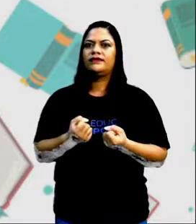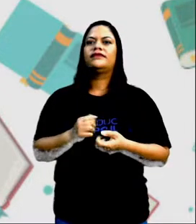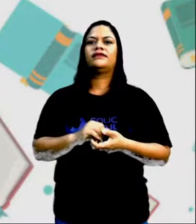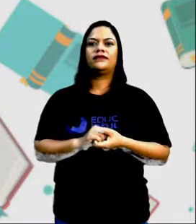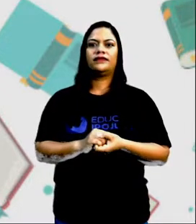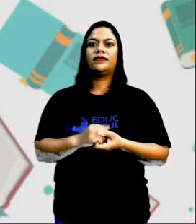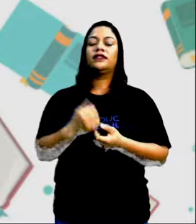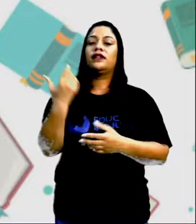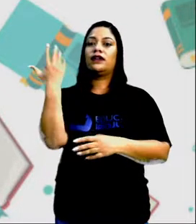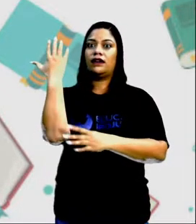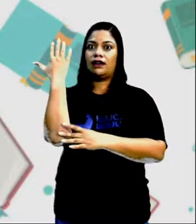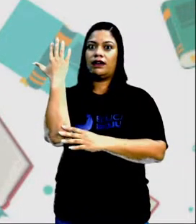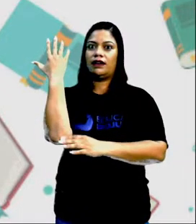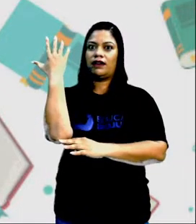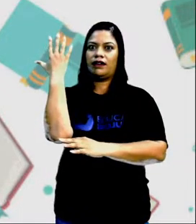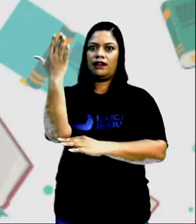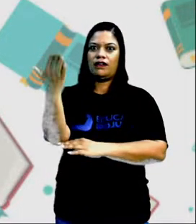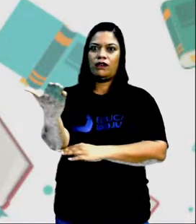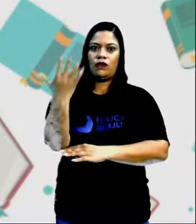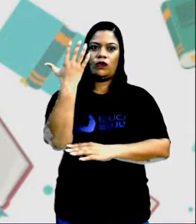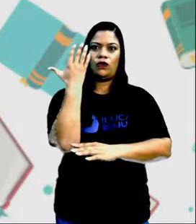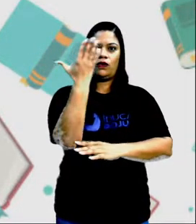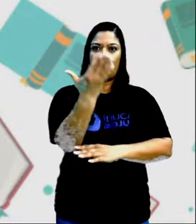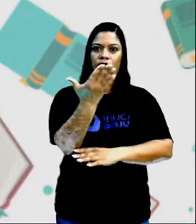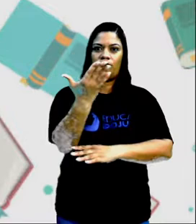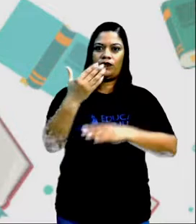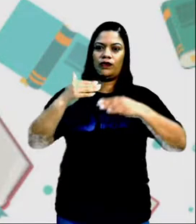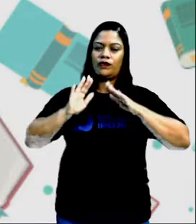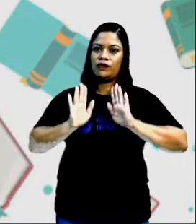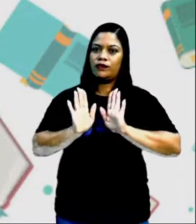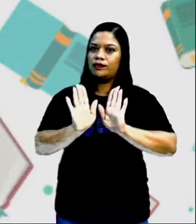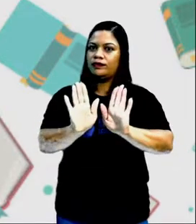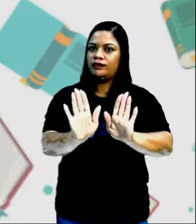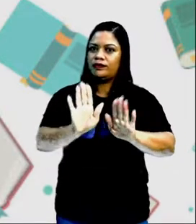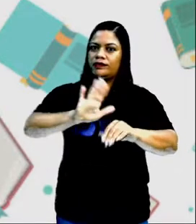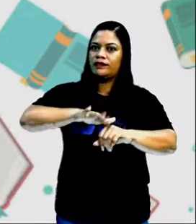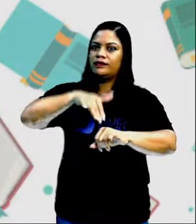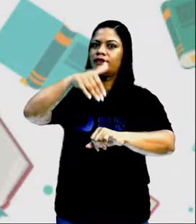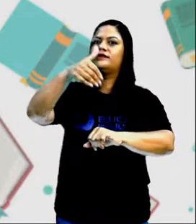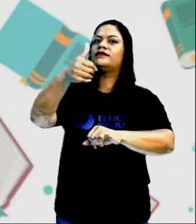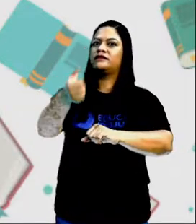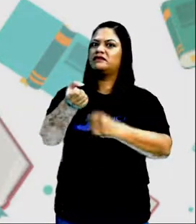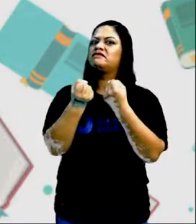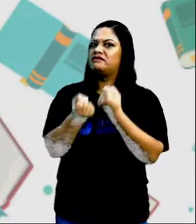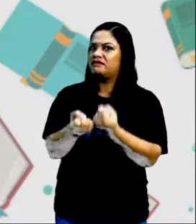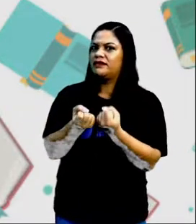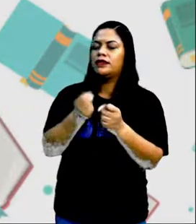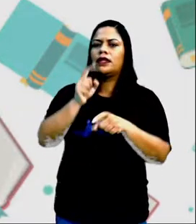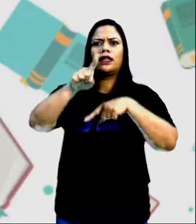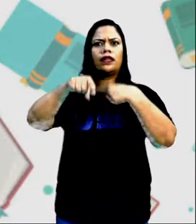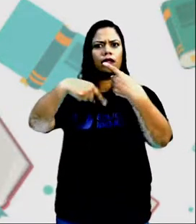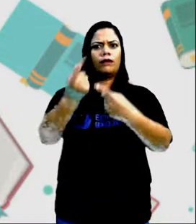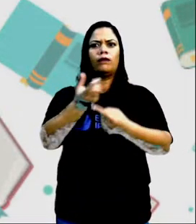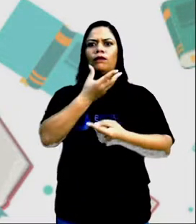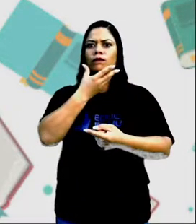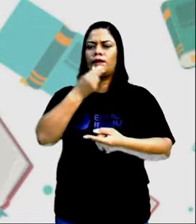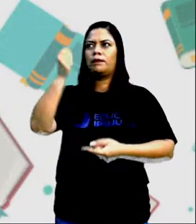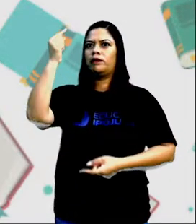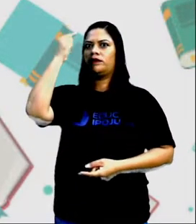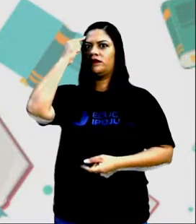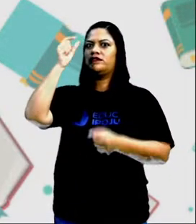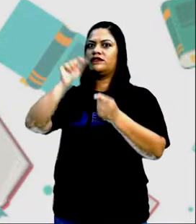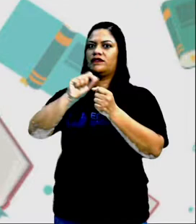de tronco deslizavam melhor Com o tempo o homem inventou a roda